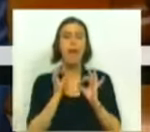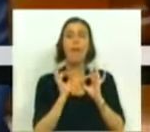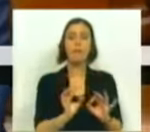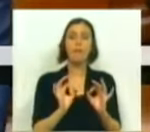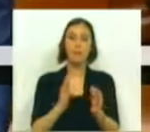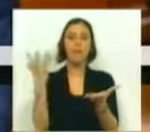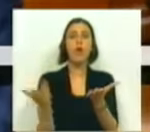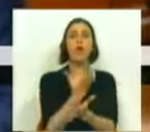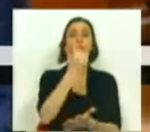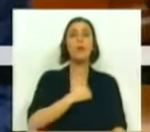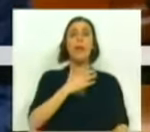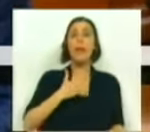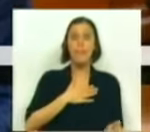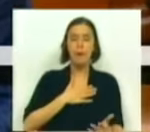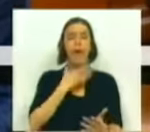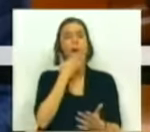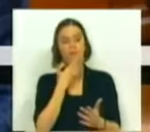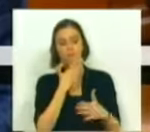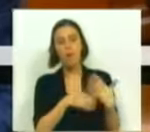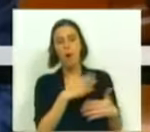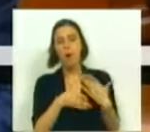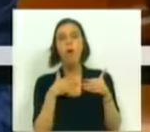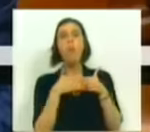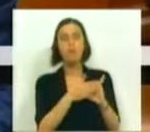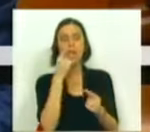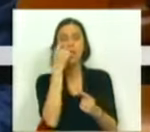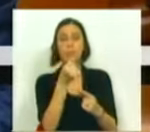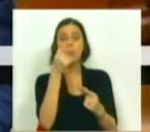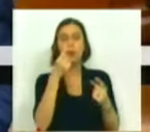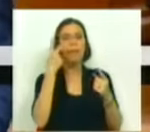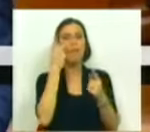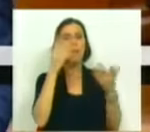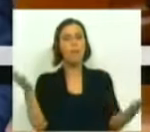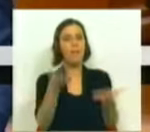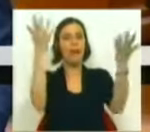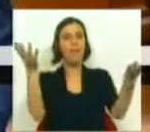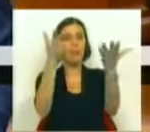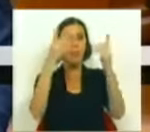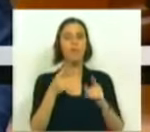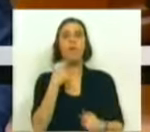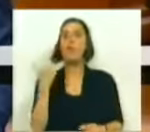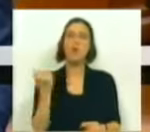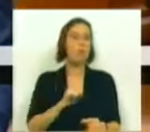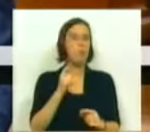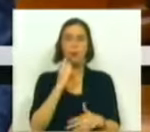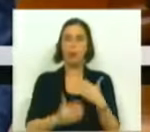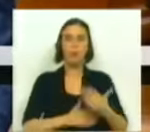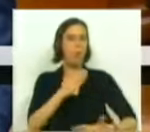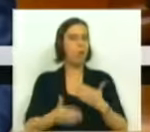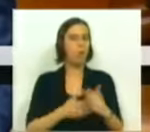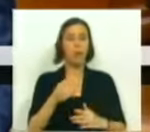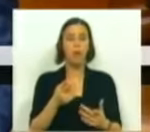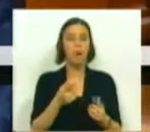privilegia a recuperação das empresas que são viáveis, criando um processo especial de revitalização. Não pode continuar